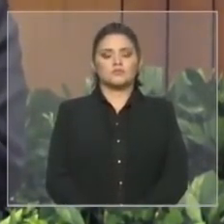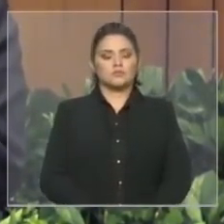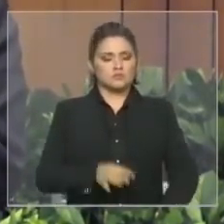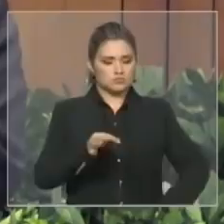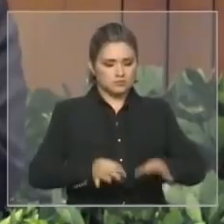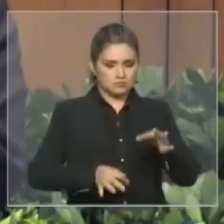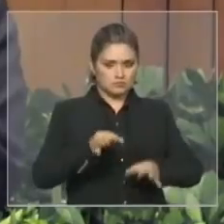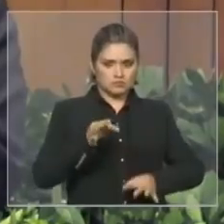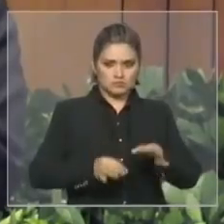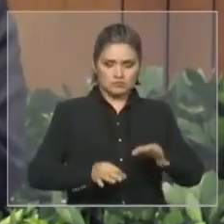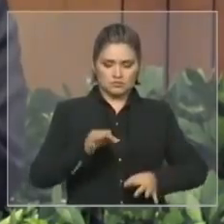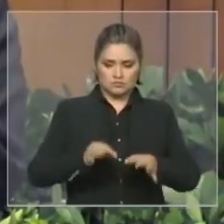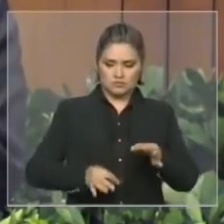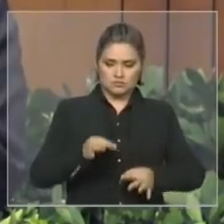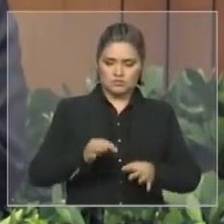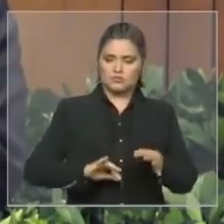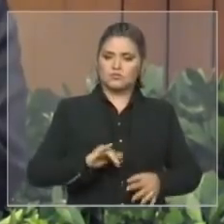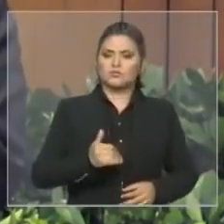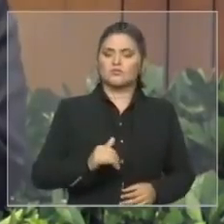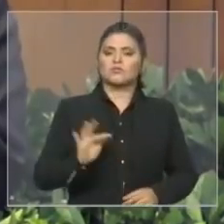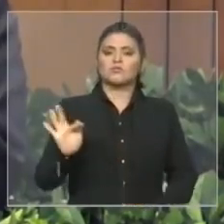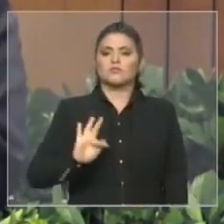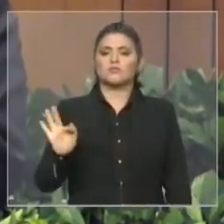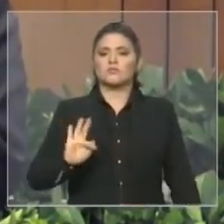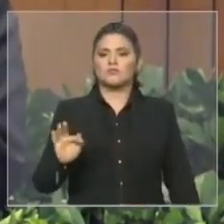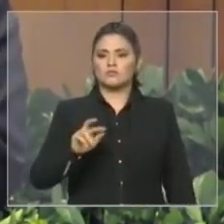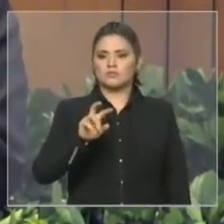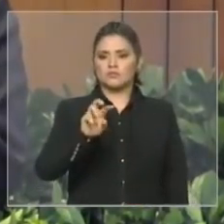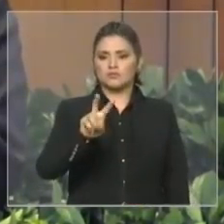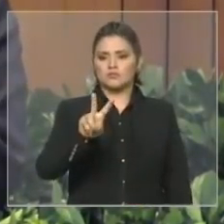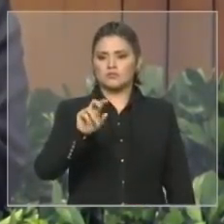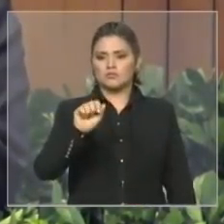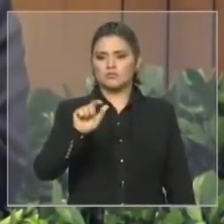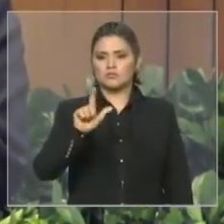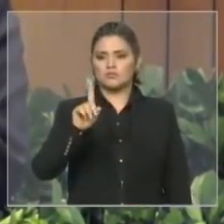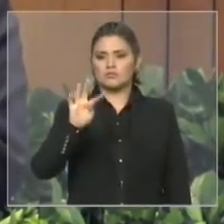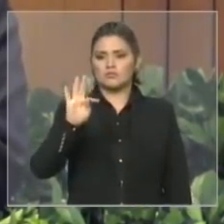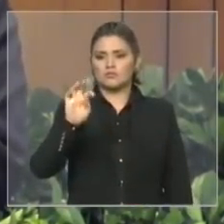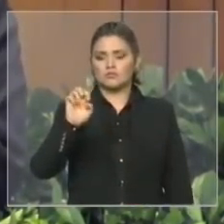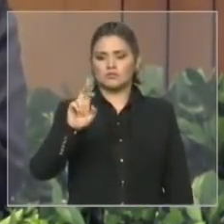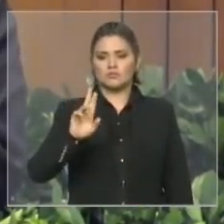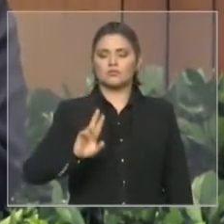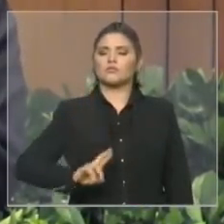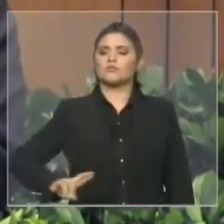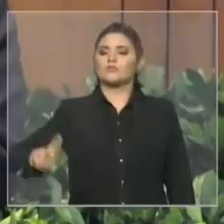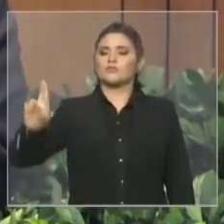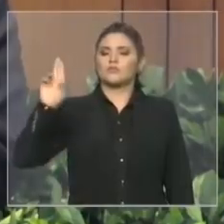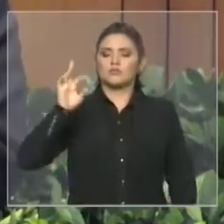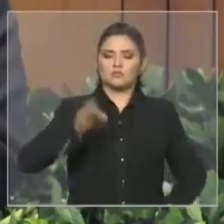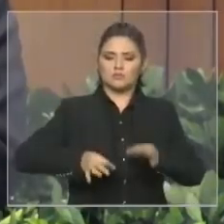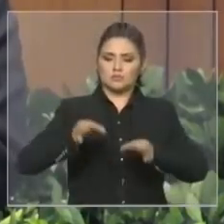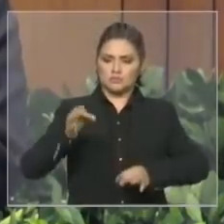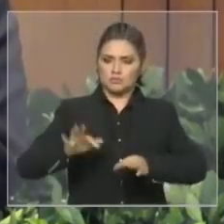Walterson, que aqui se encontra representando a sempre querida Justiça Federal Brasileira,